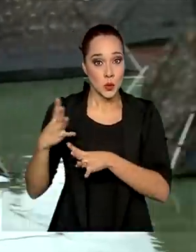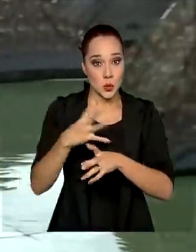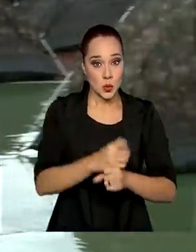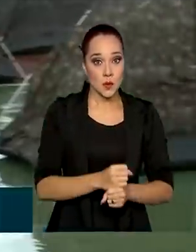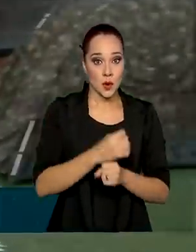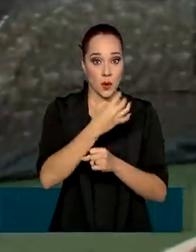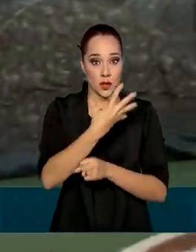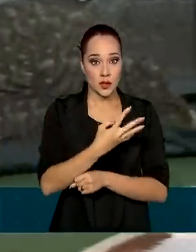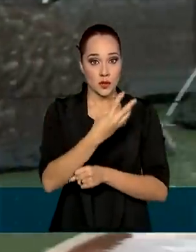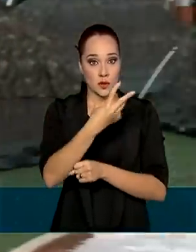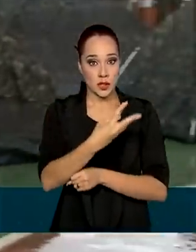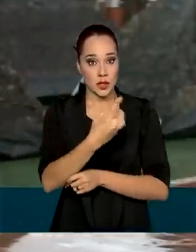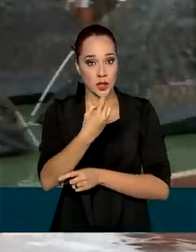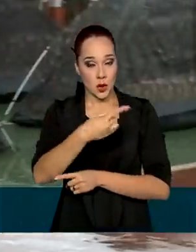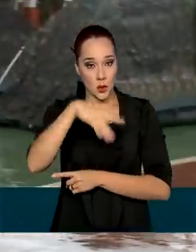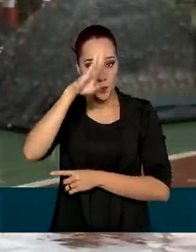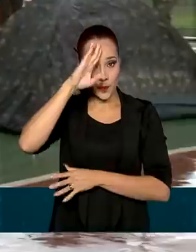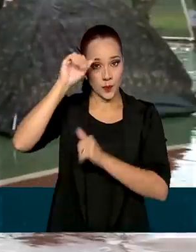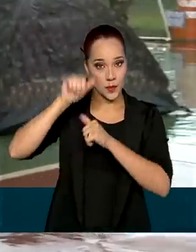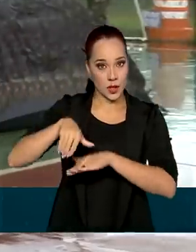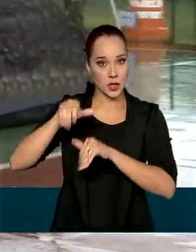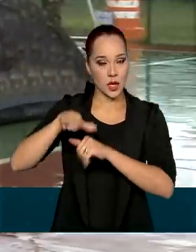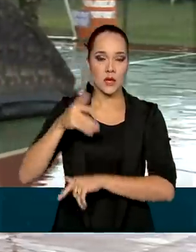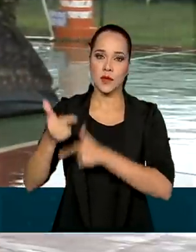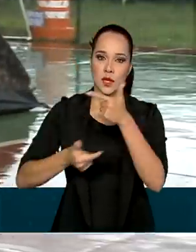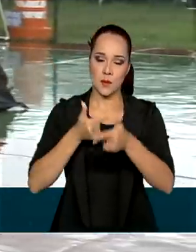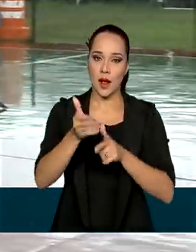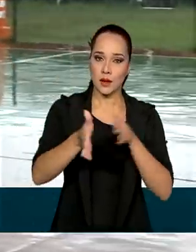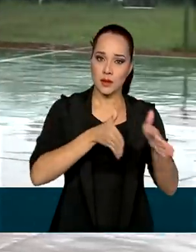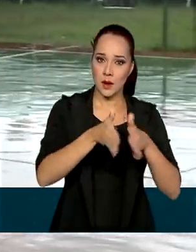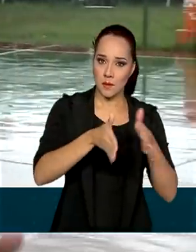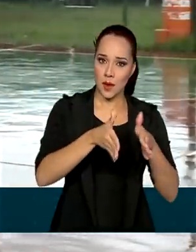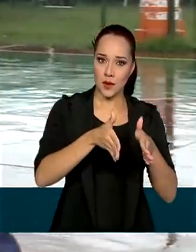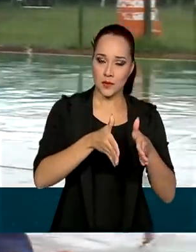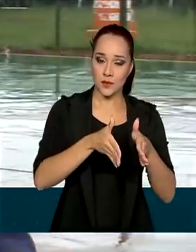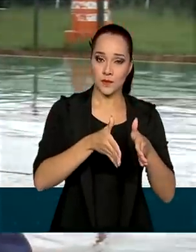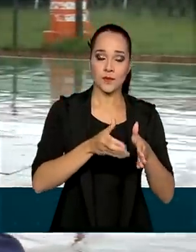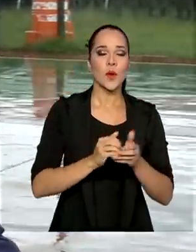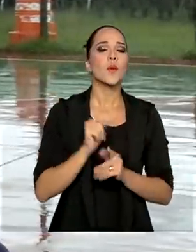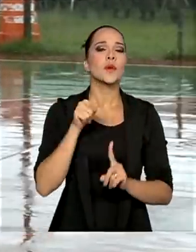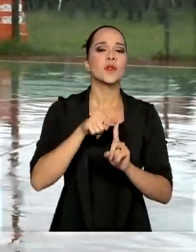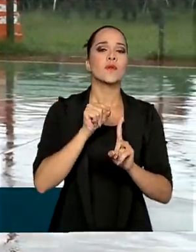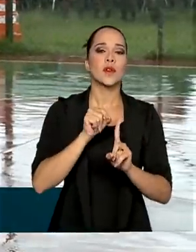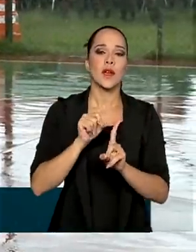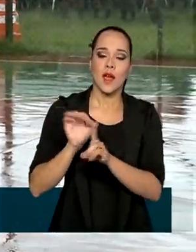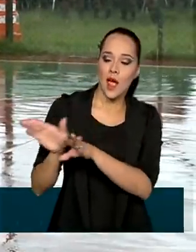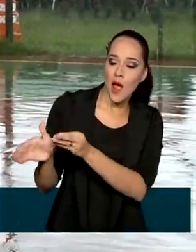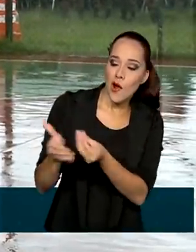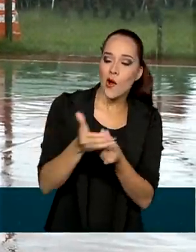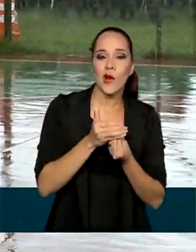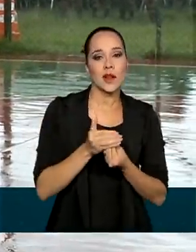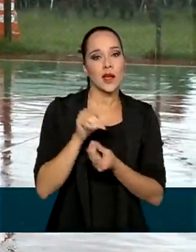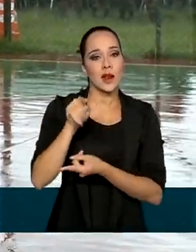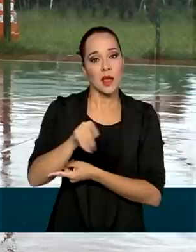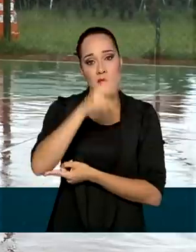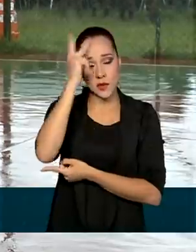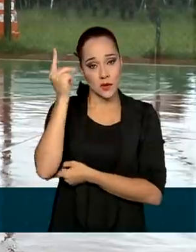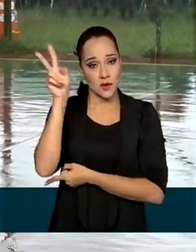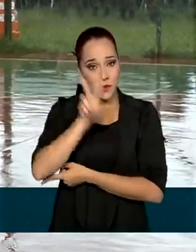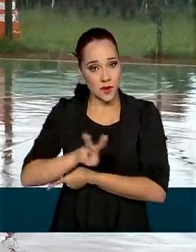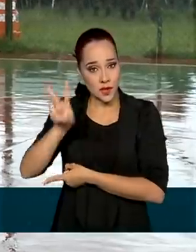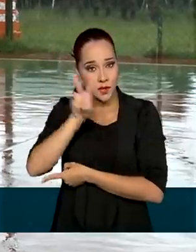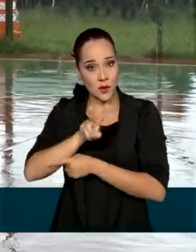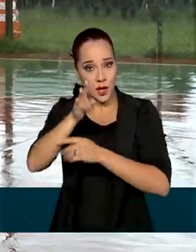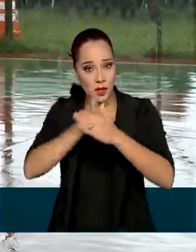431 militares vão atuar nessa etapa da operação. O objetivo é acolher os imigrantes venezuelanos